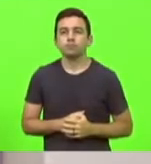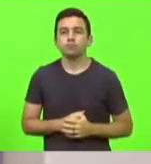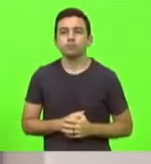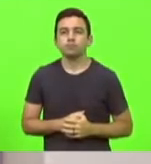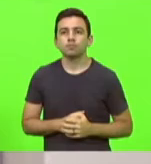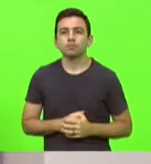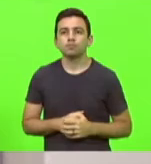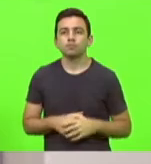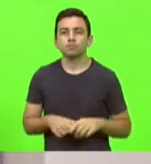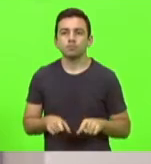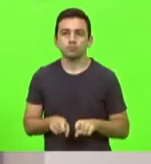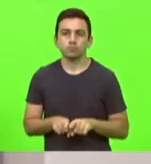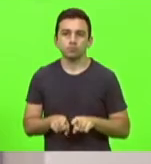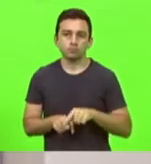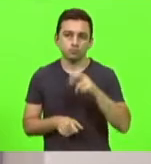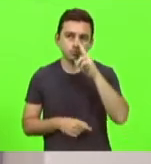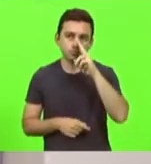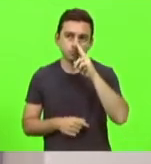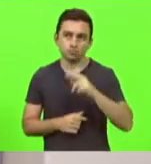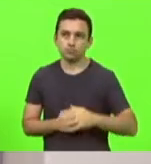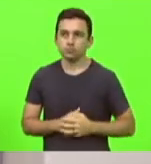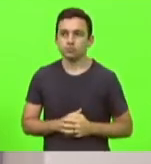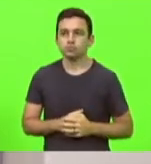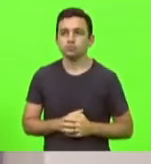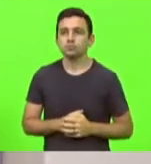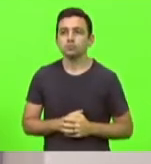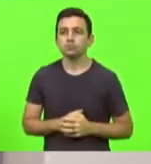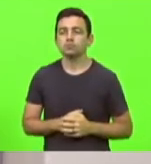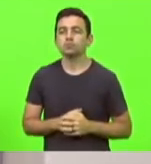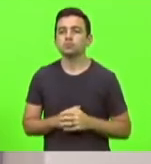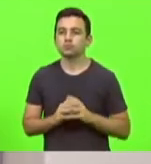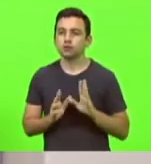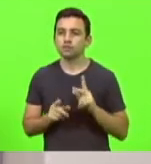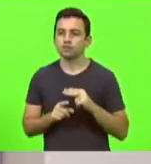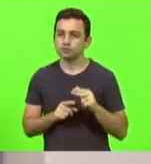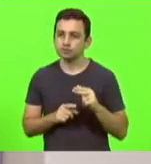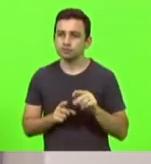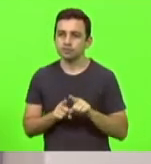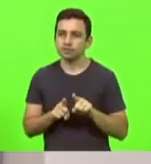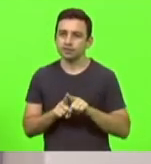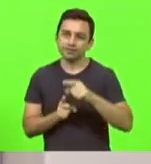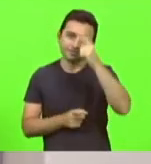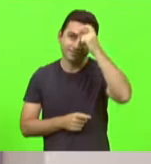deputado Nazareno Martins? Já deu a vitória, vou votar então Scudillac.